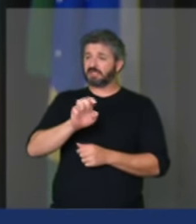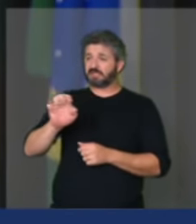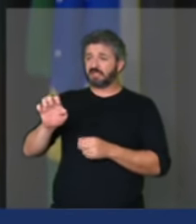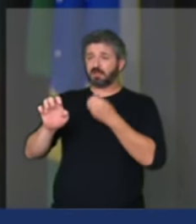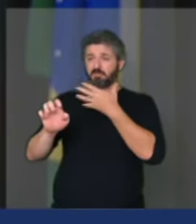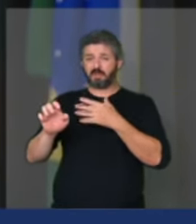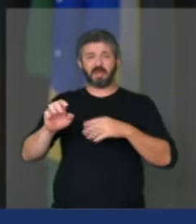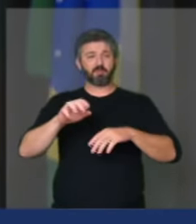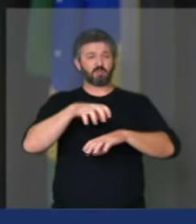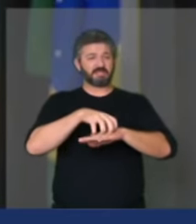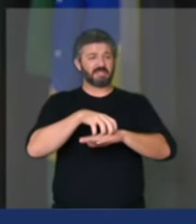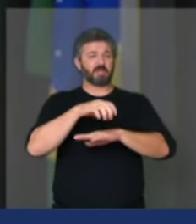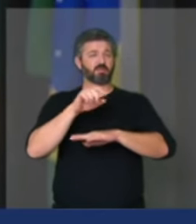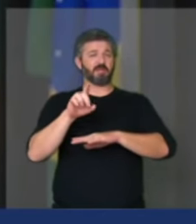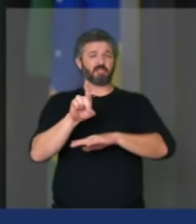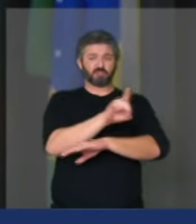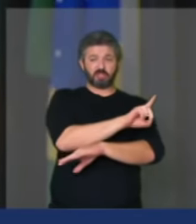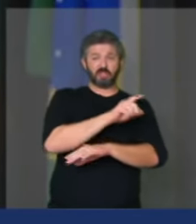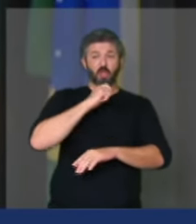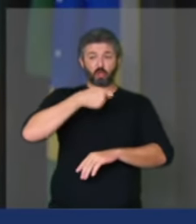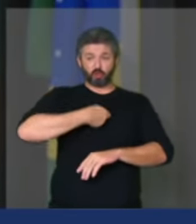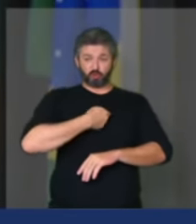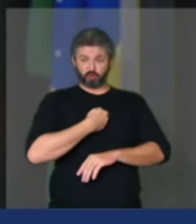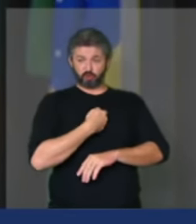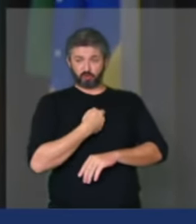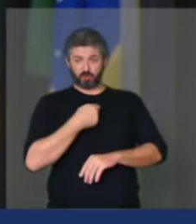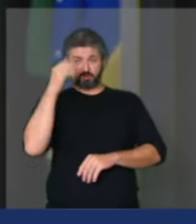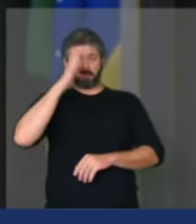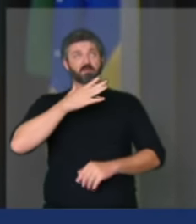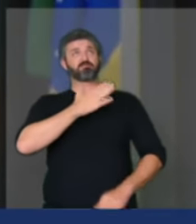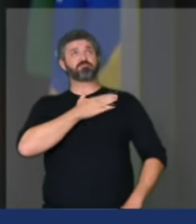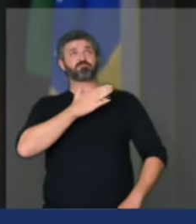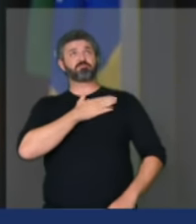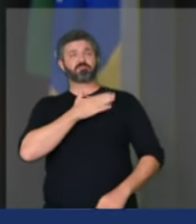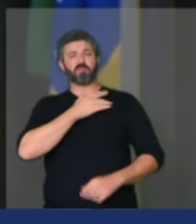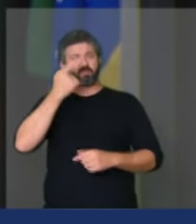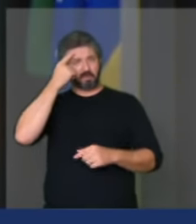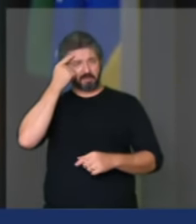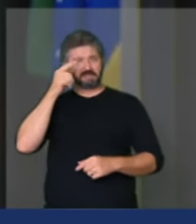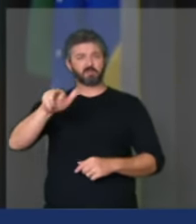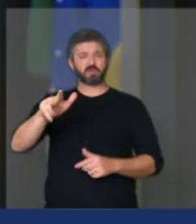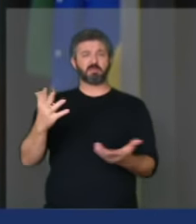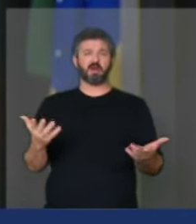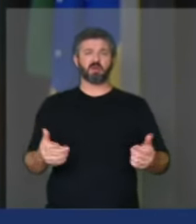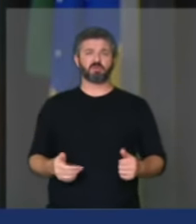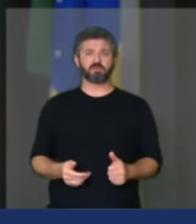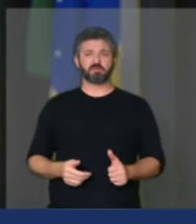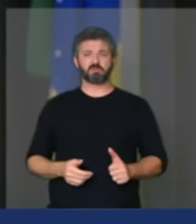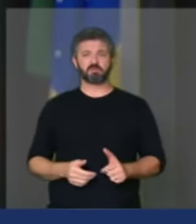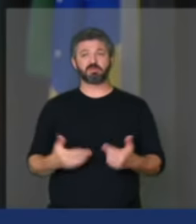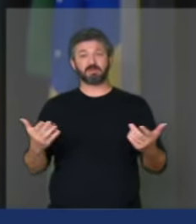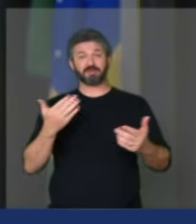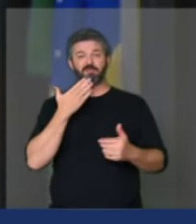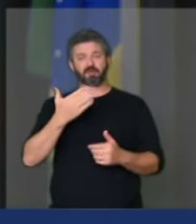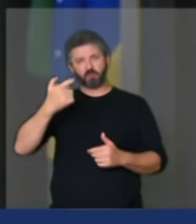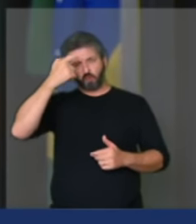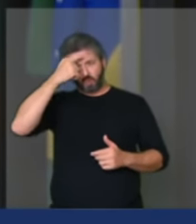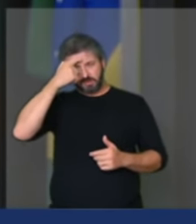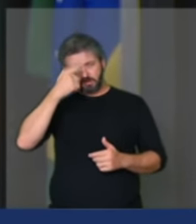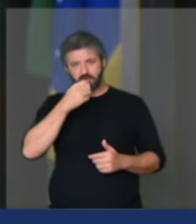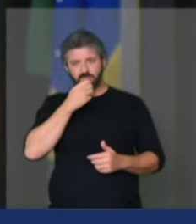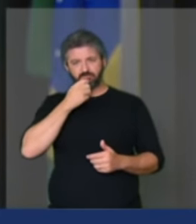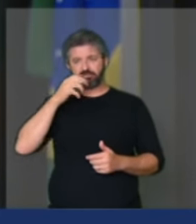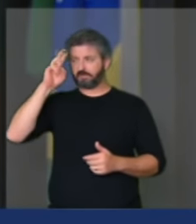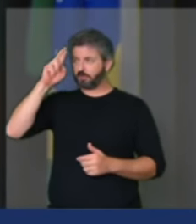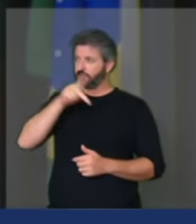centro para a direita eu sou brasileiro um patriota vamos pensar nos nossos irmãos então em nome do bom senso senhor